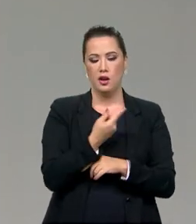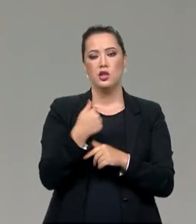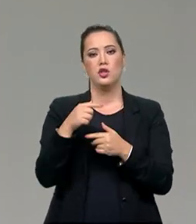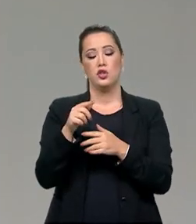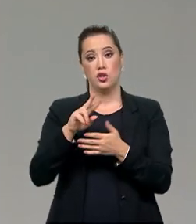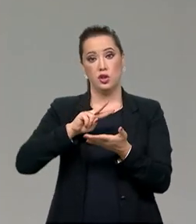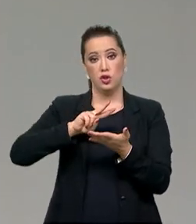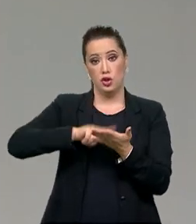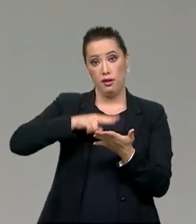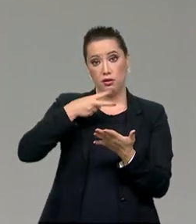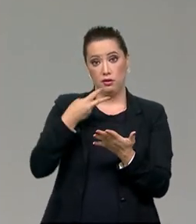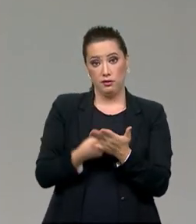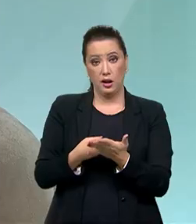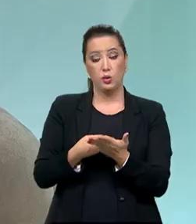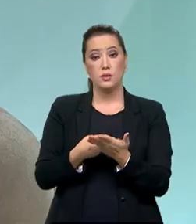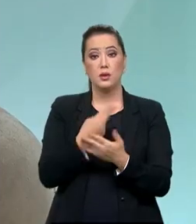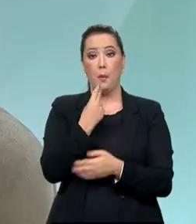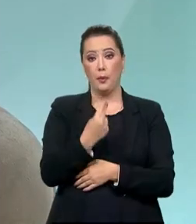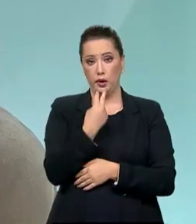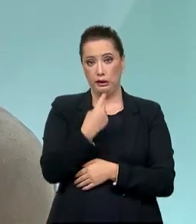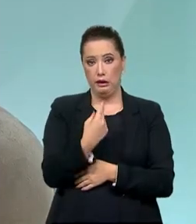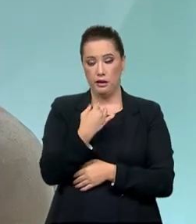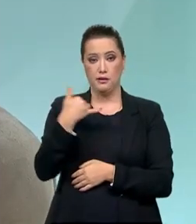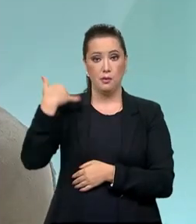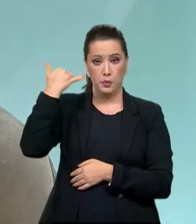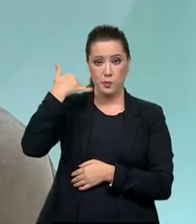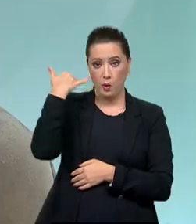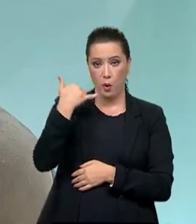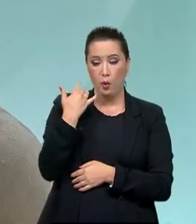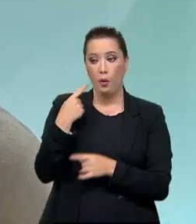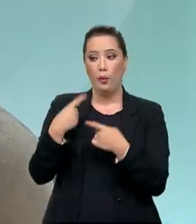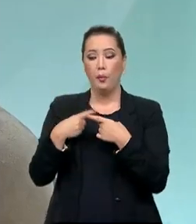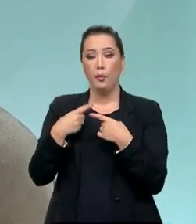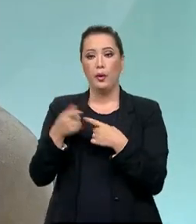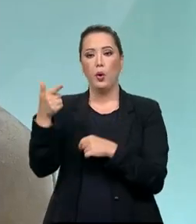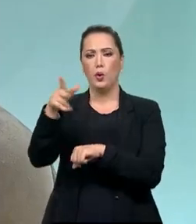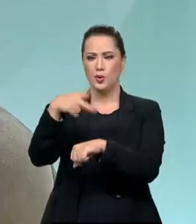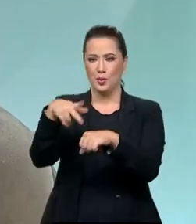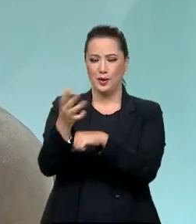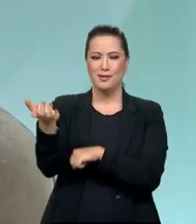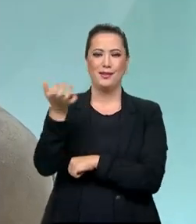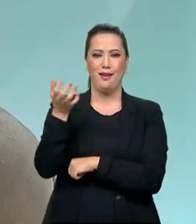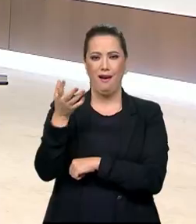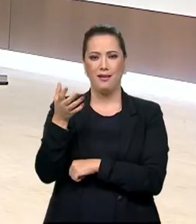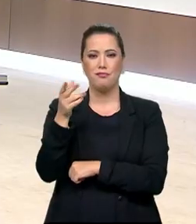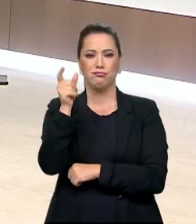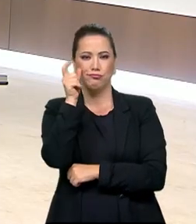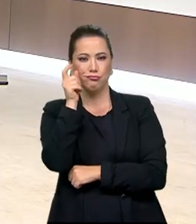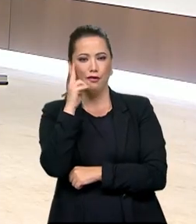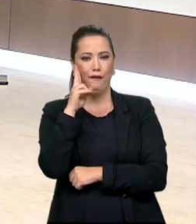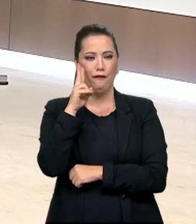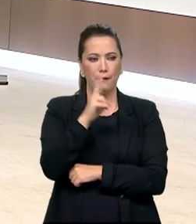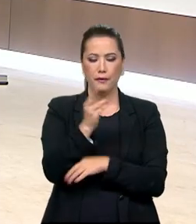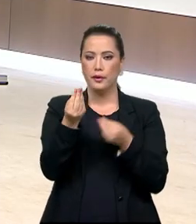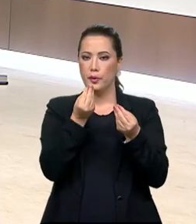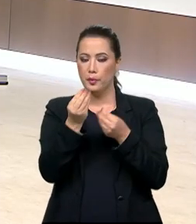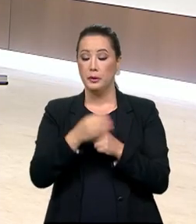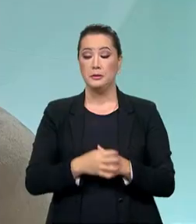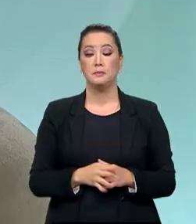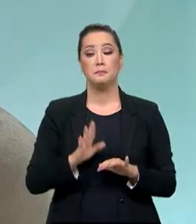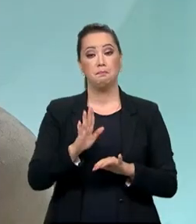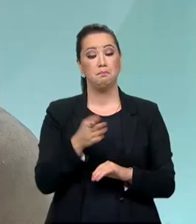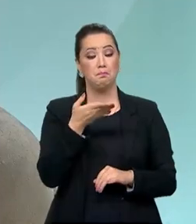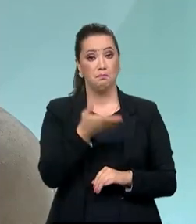e para o espanhol, porque os países estão se interessando nesses fóruns internacionais. Agora, Paulo, isso